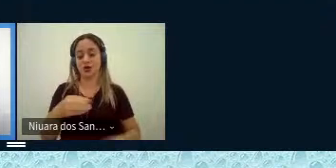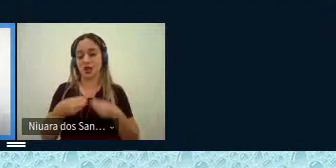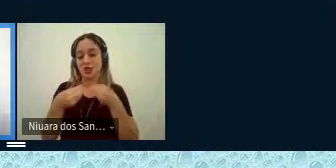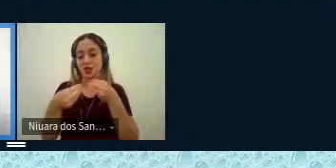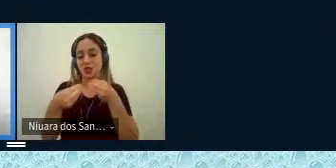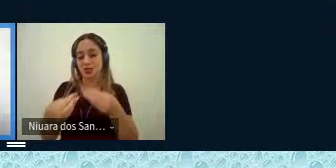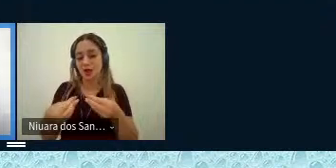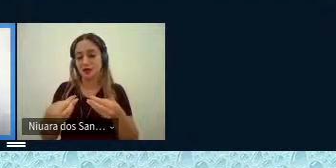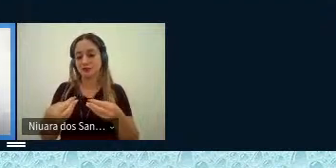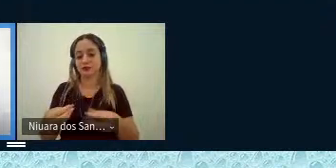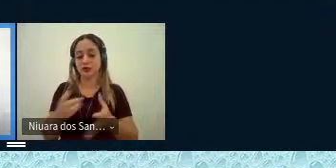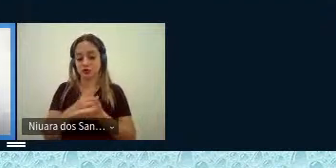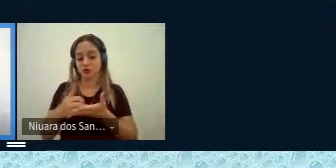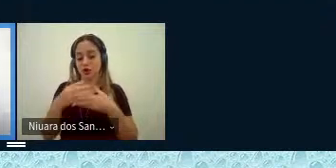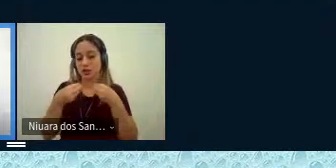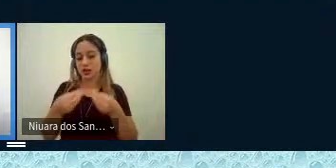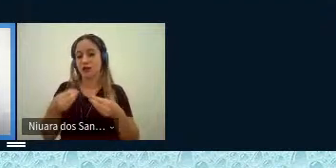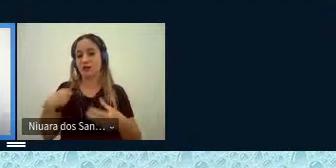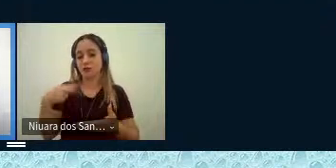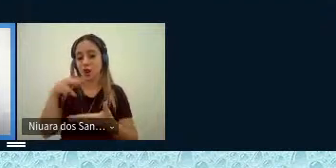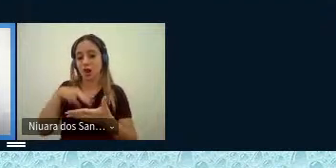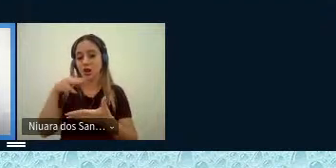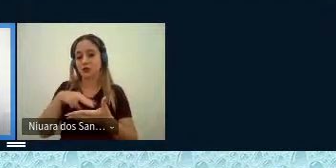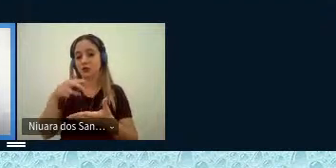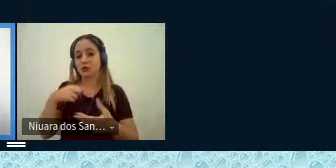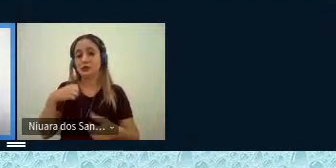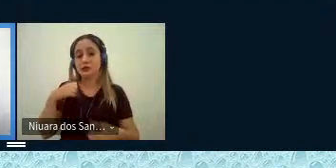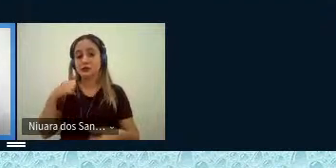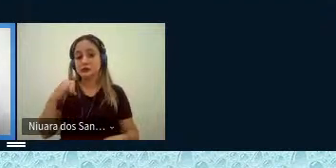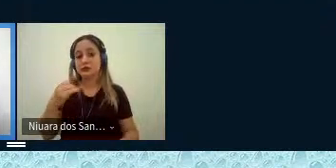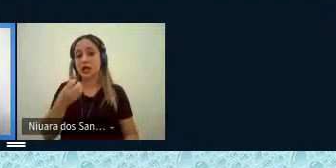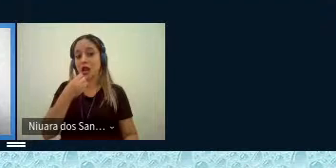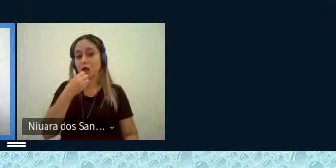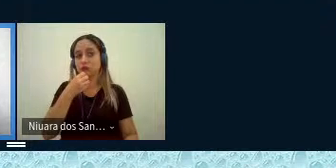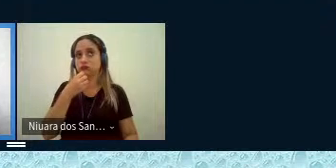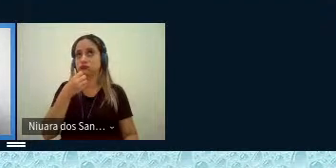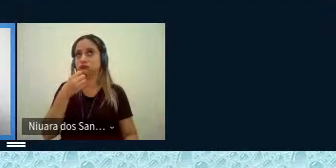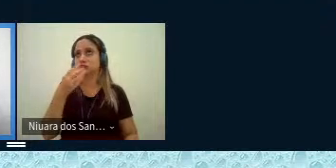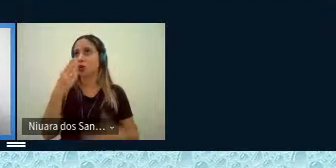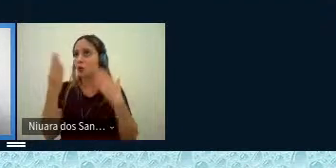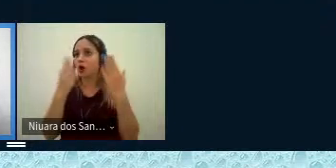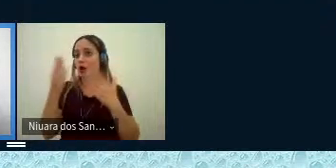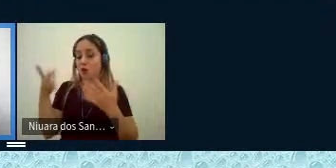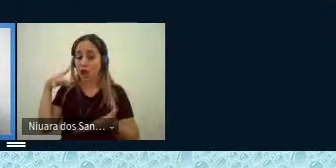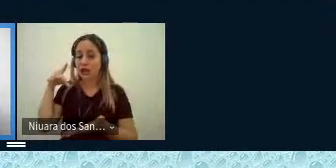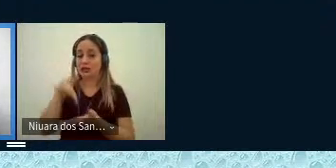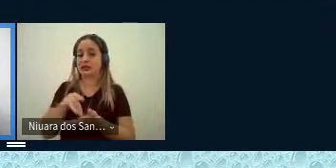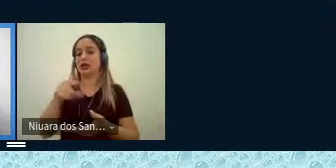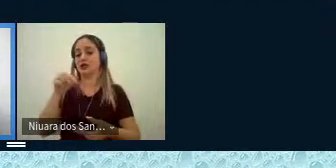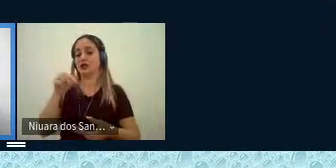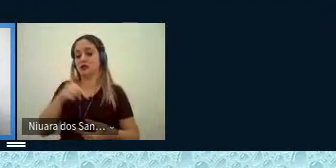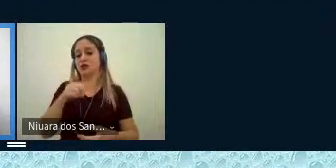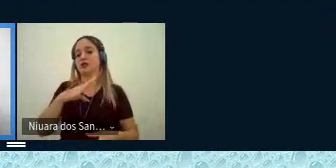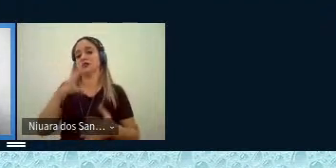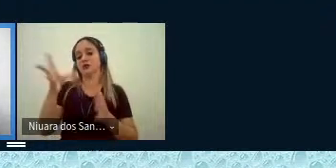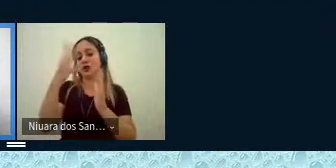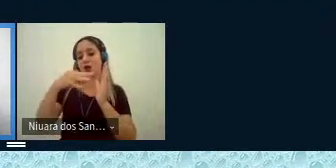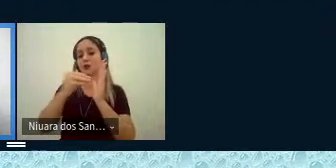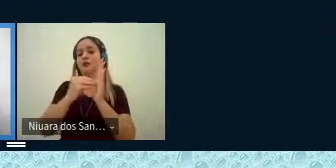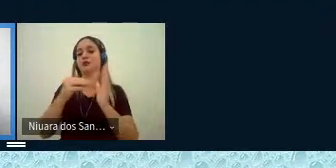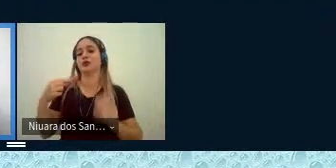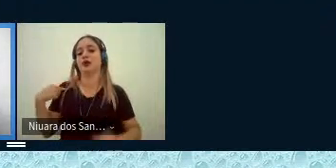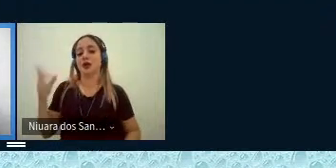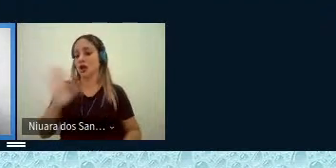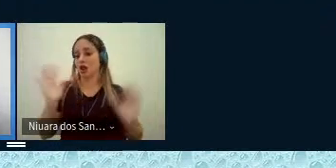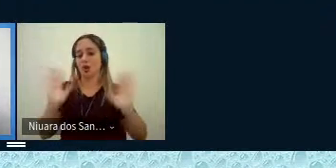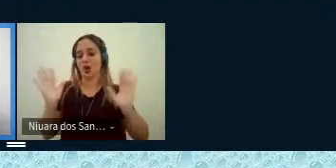que os dicionários davam para o leitor, se elas eram compatíveis com a realidade da Amazônica, porque algumas vezes não